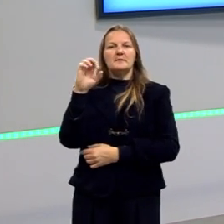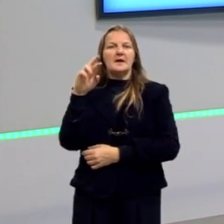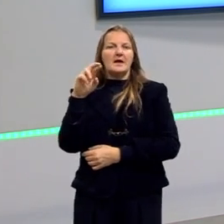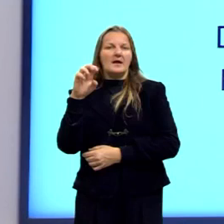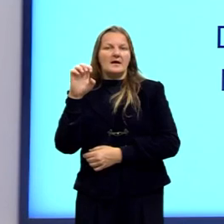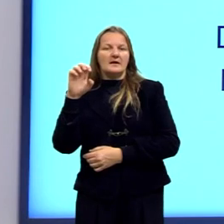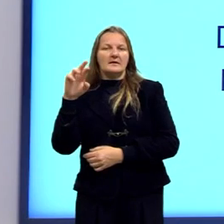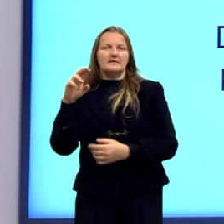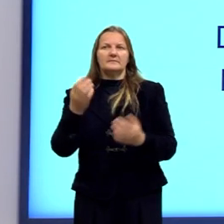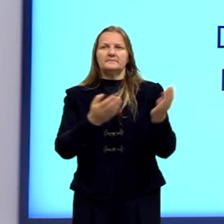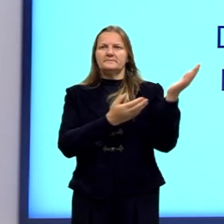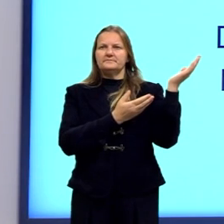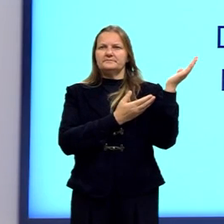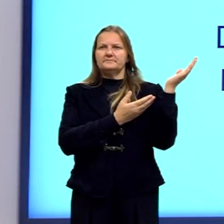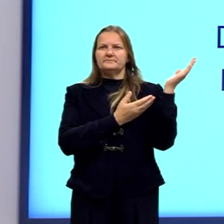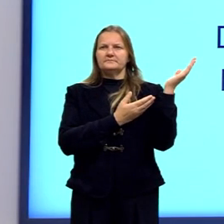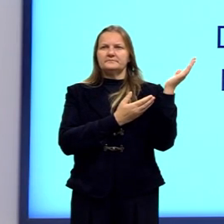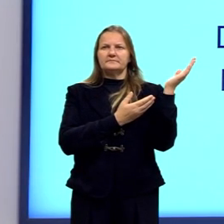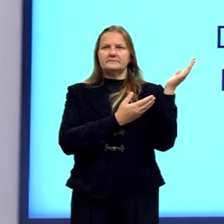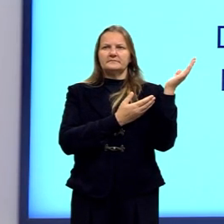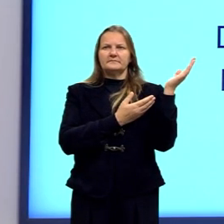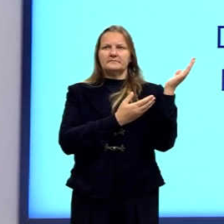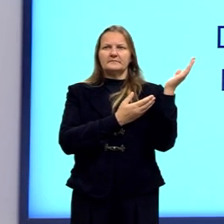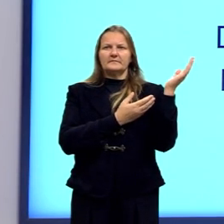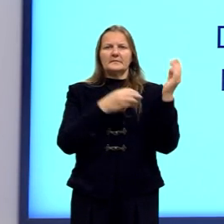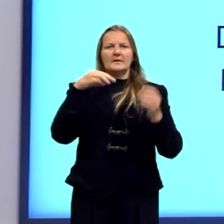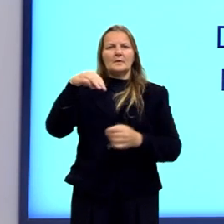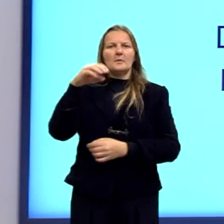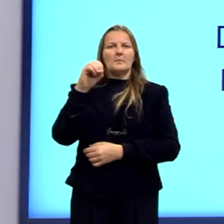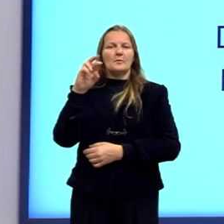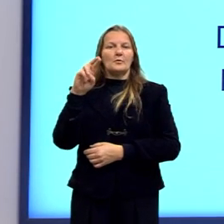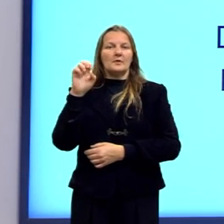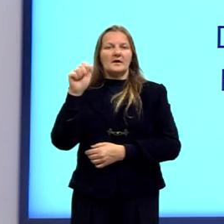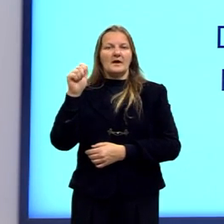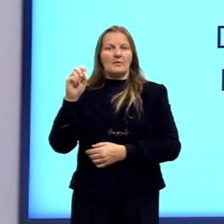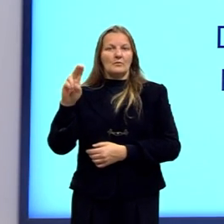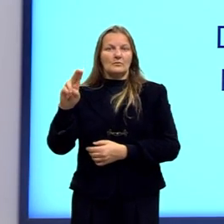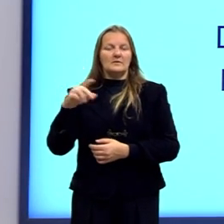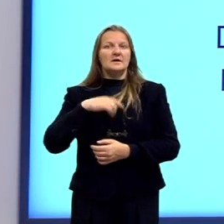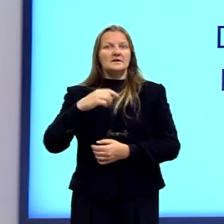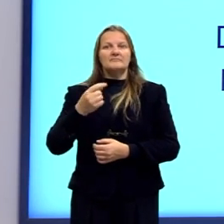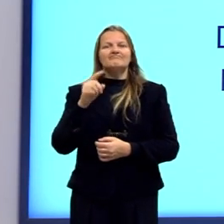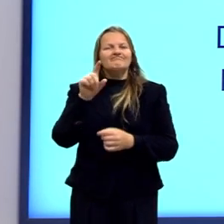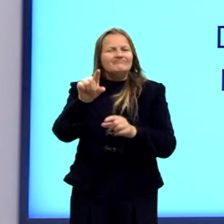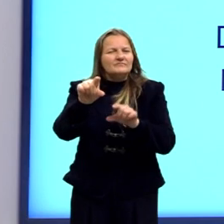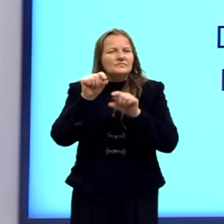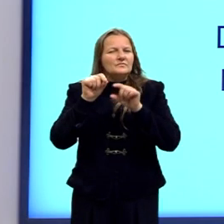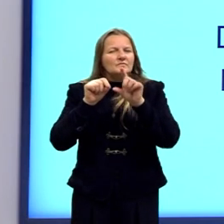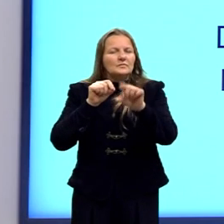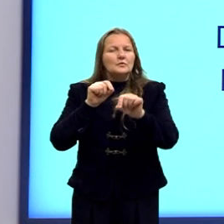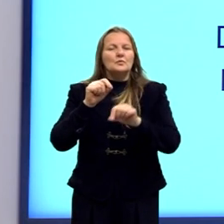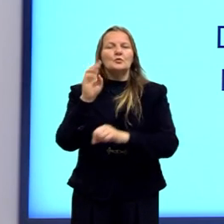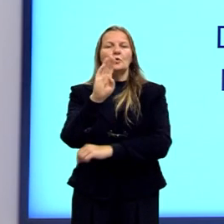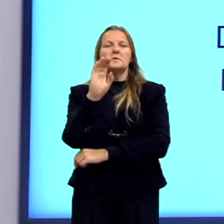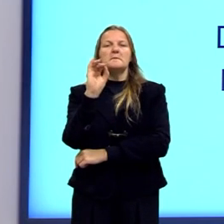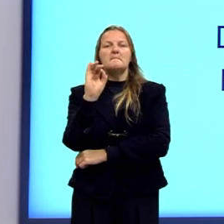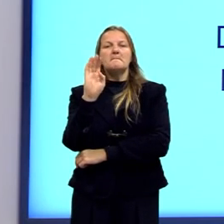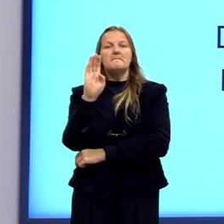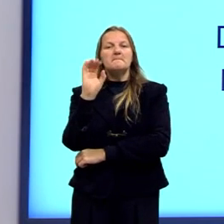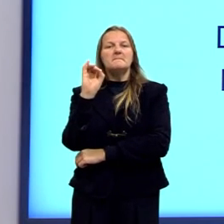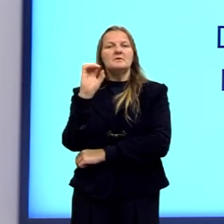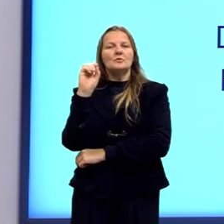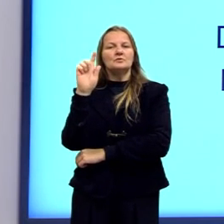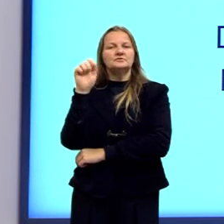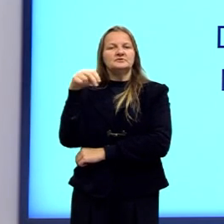também ele aderiu à geração espontânea, à biogênese, onde os seres